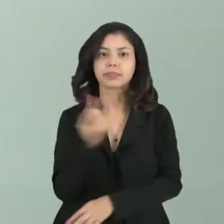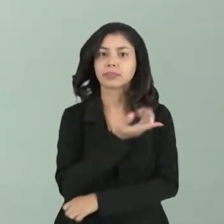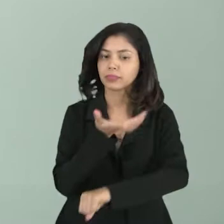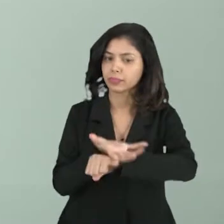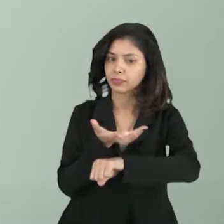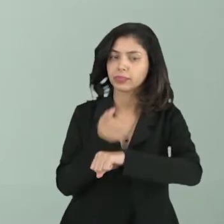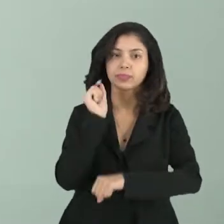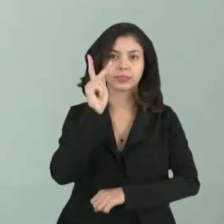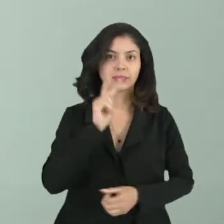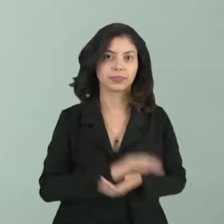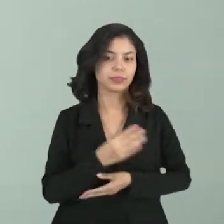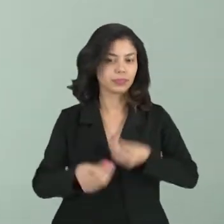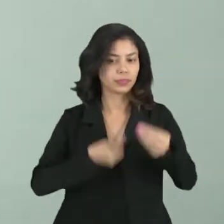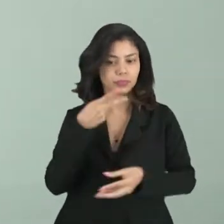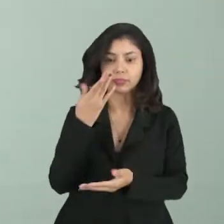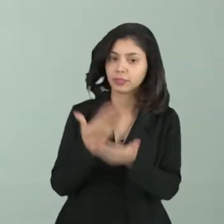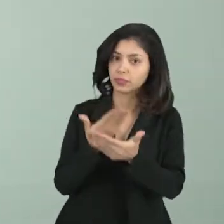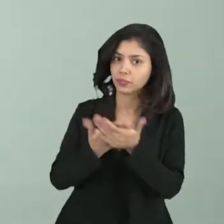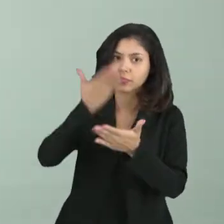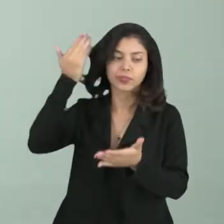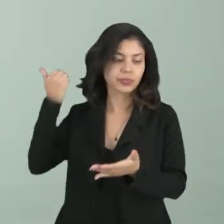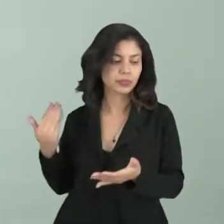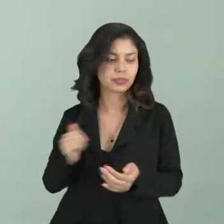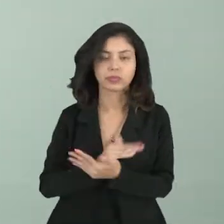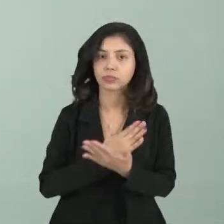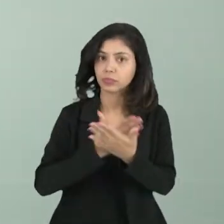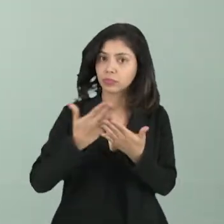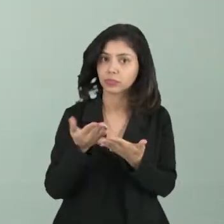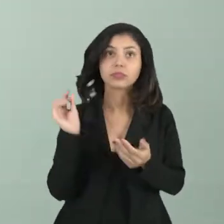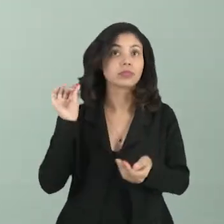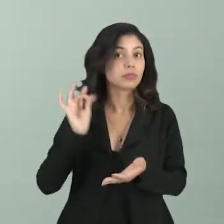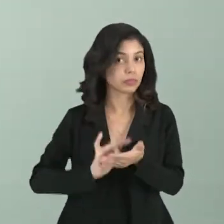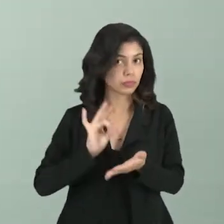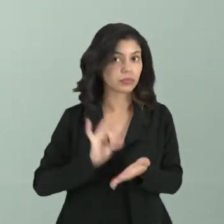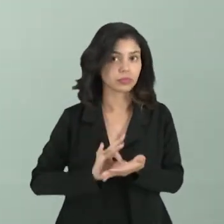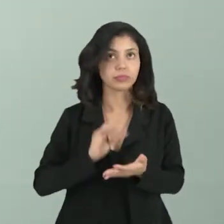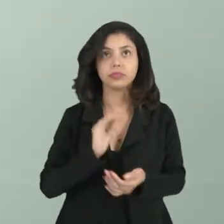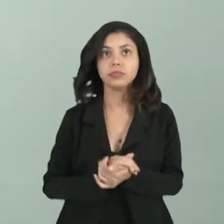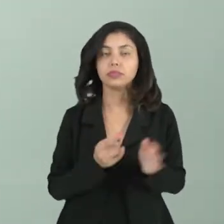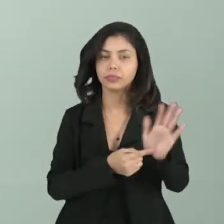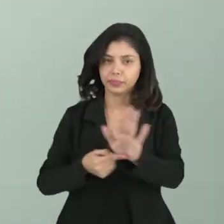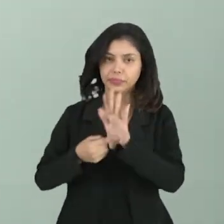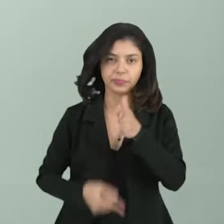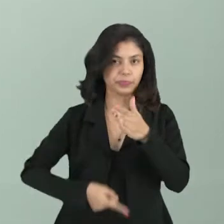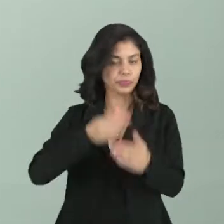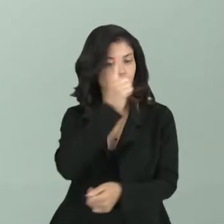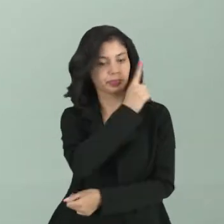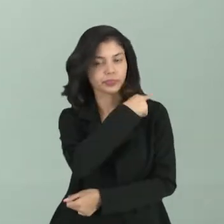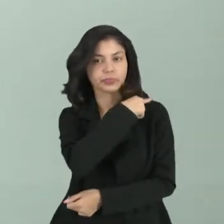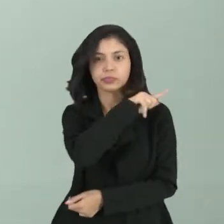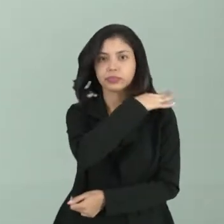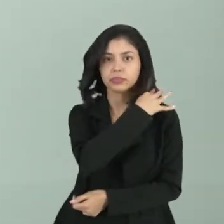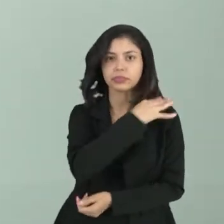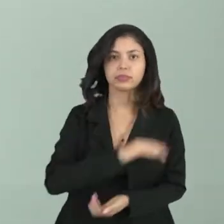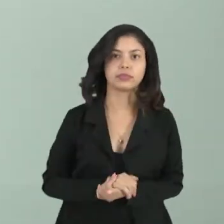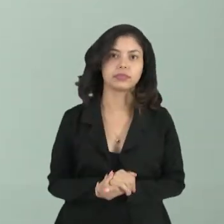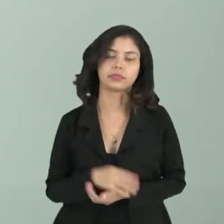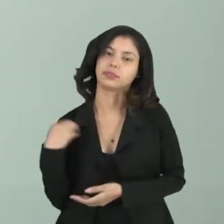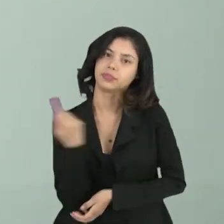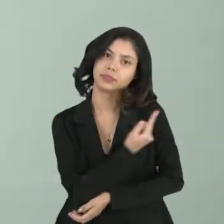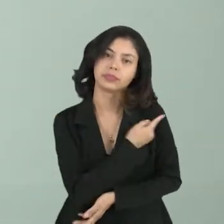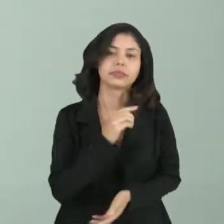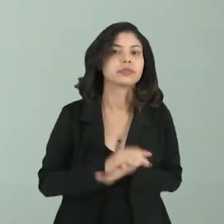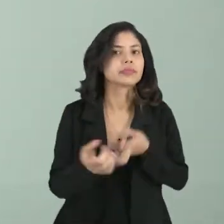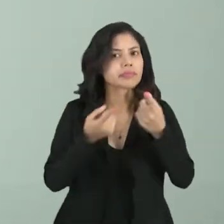disciplina, né? Como eu disse na aula passada, nós iniciamos agora, de fato, os assuntos referentes à primeira série do Ensino Médio, estamos